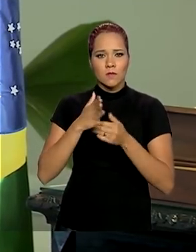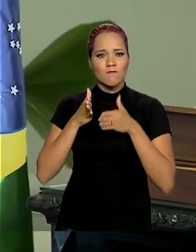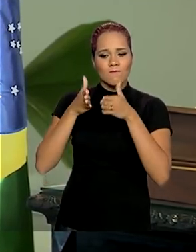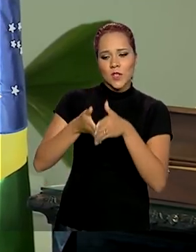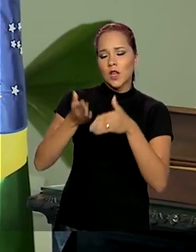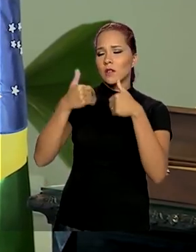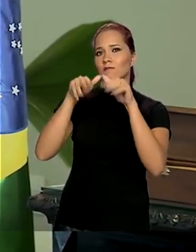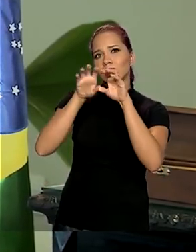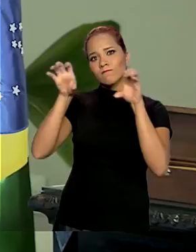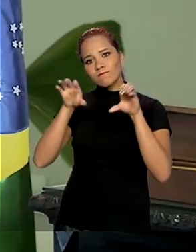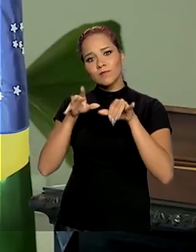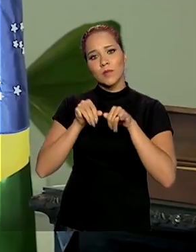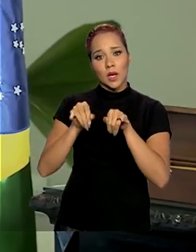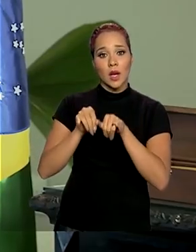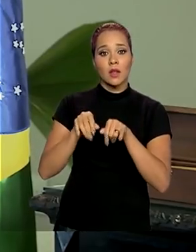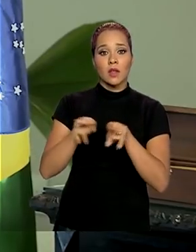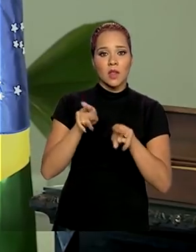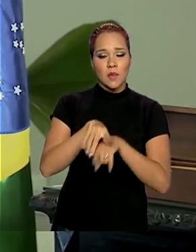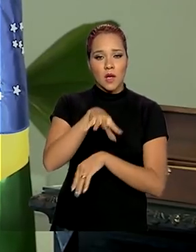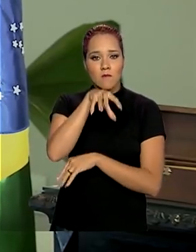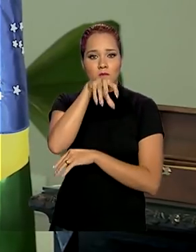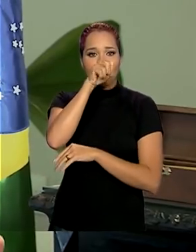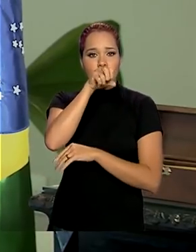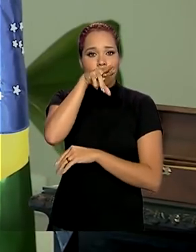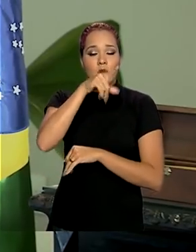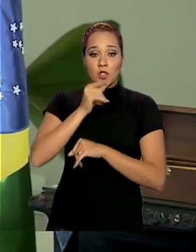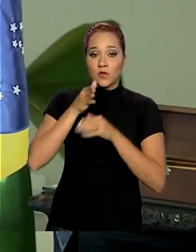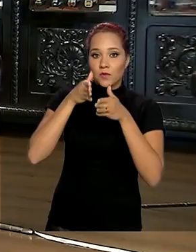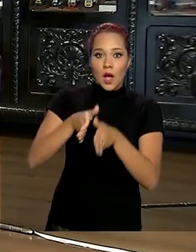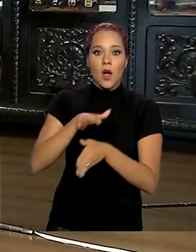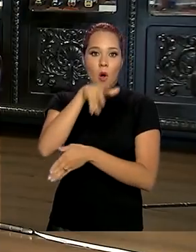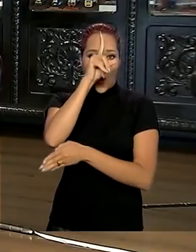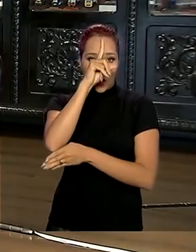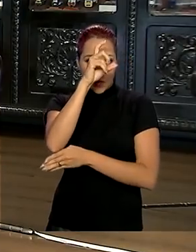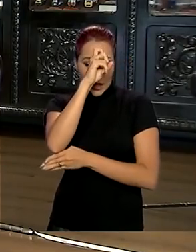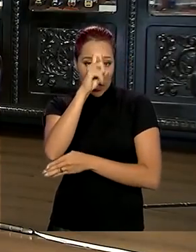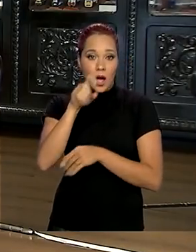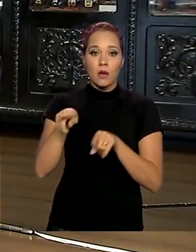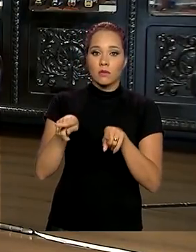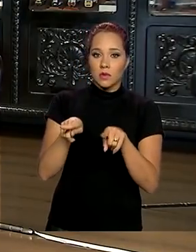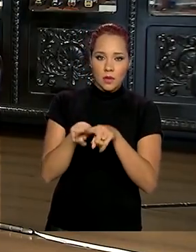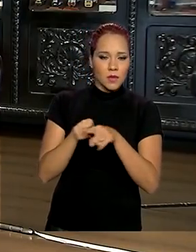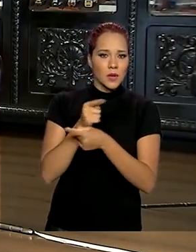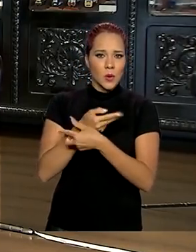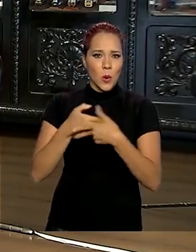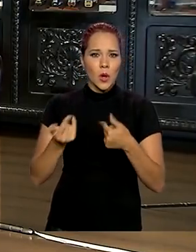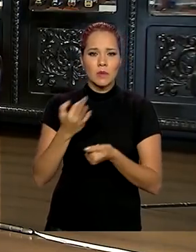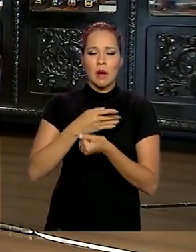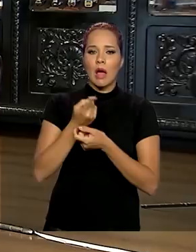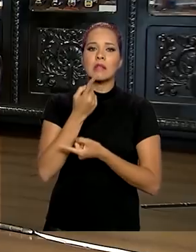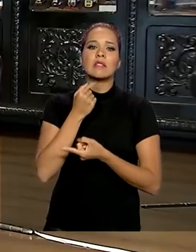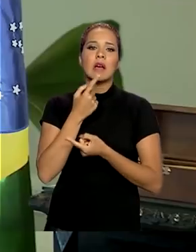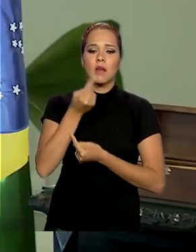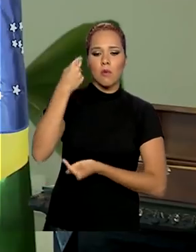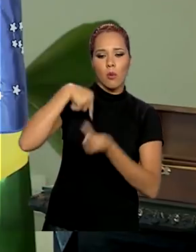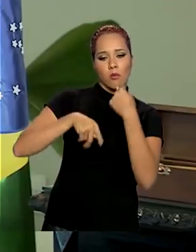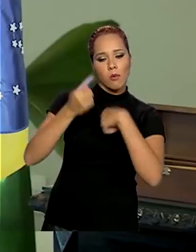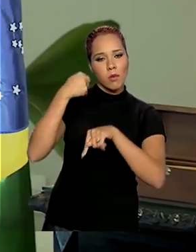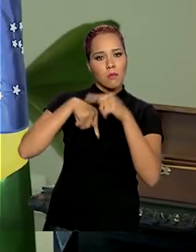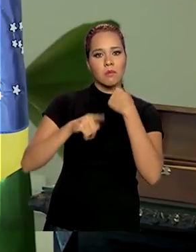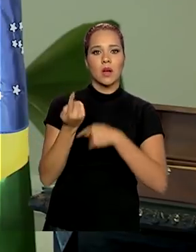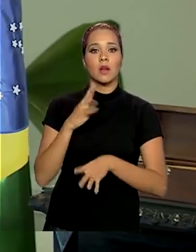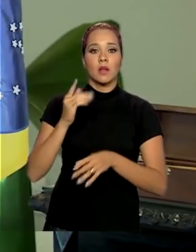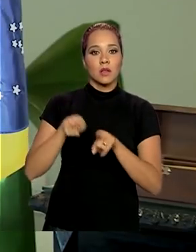prateleira do supermercado, para que o oxigênio chegue no hospital, para que o insumo para a hemodiálise chegue no hospital, para que o